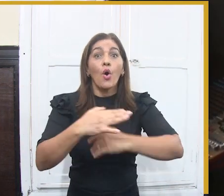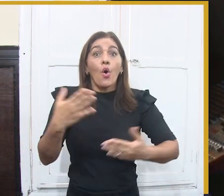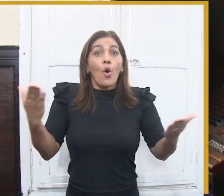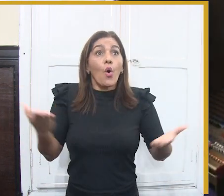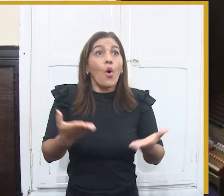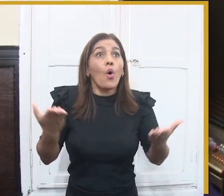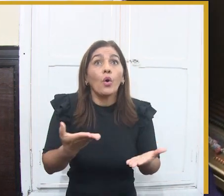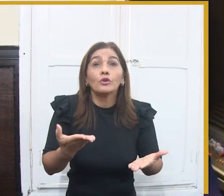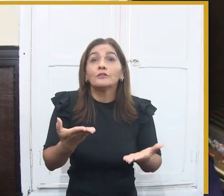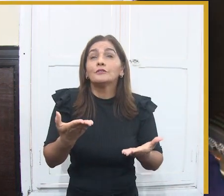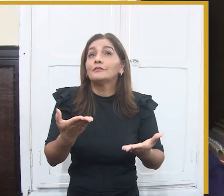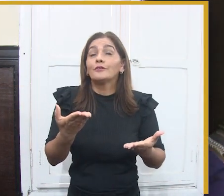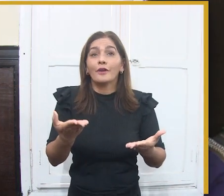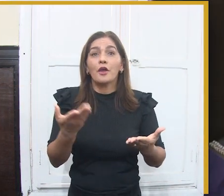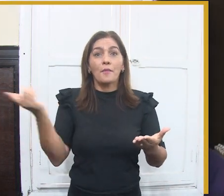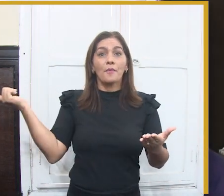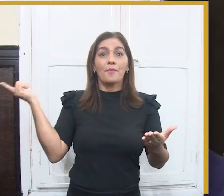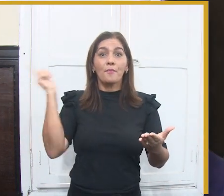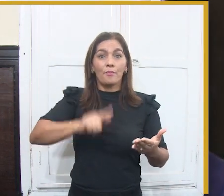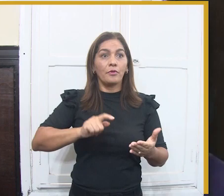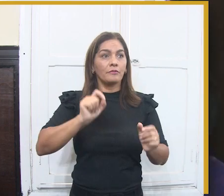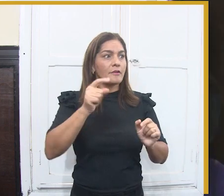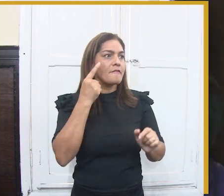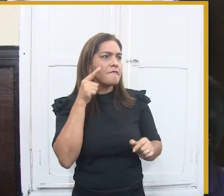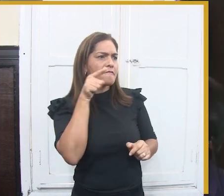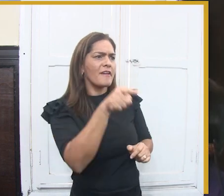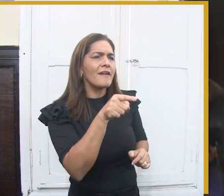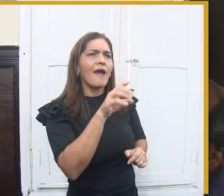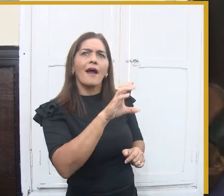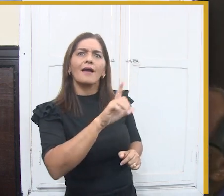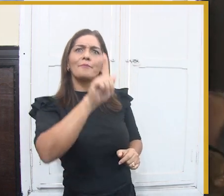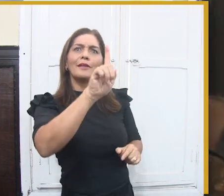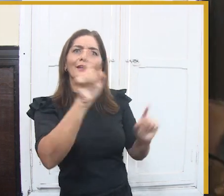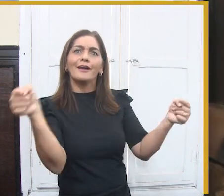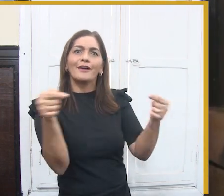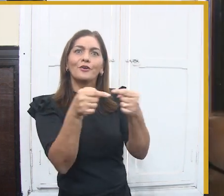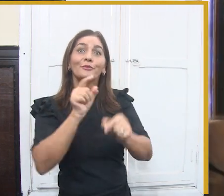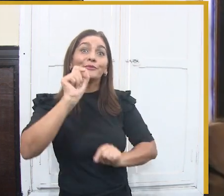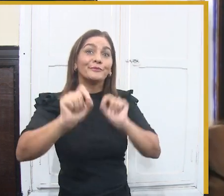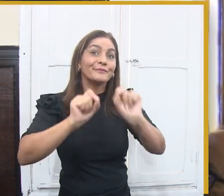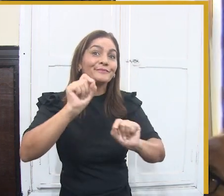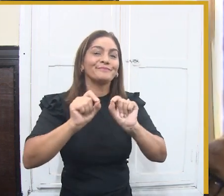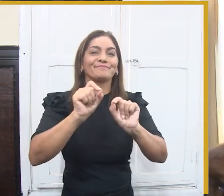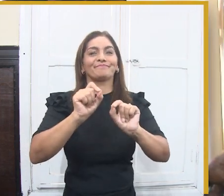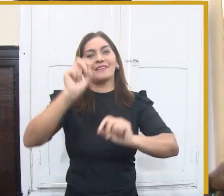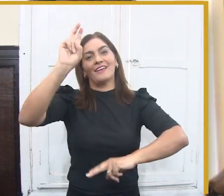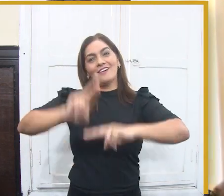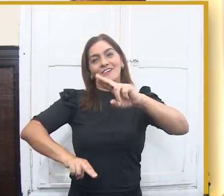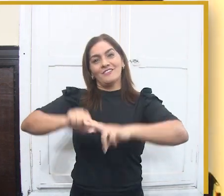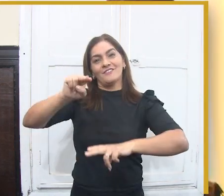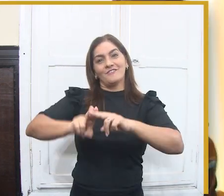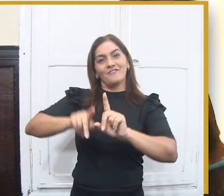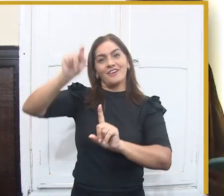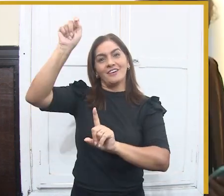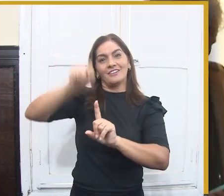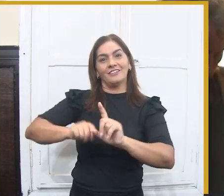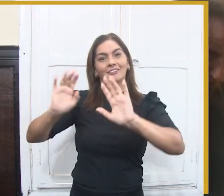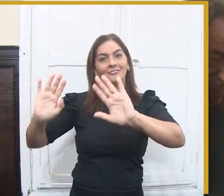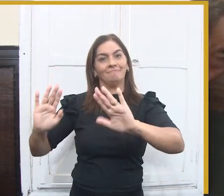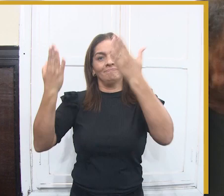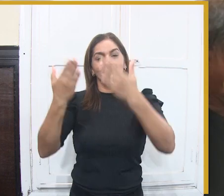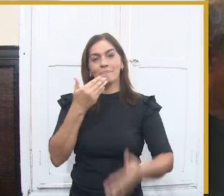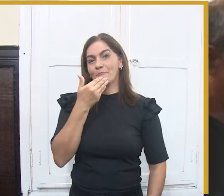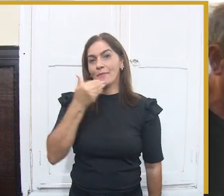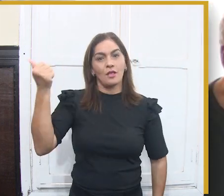o maior São João do mundo, que cresceu, que se desenvolveu, que alcançou a cidade